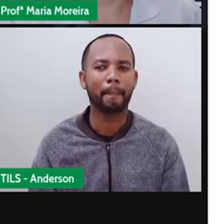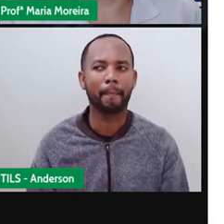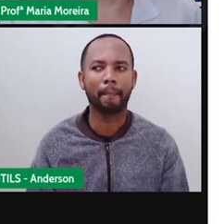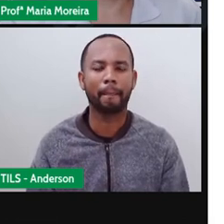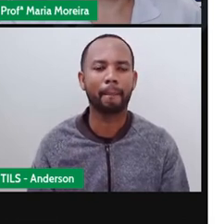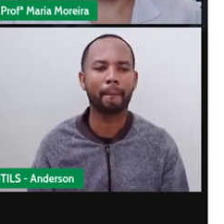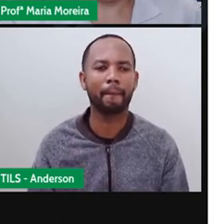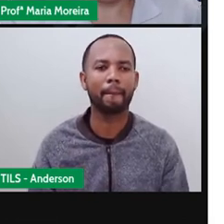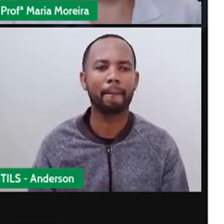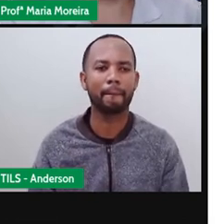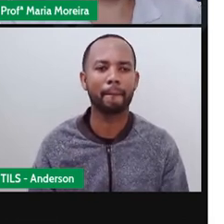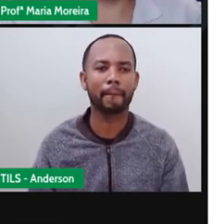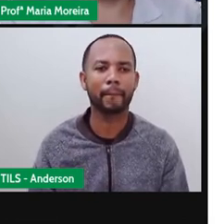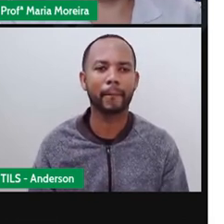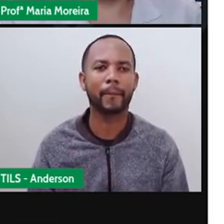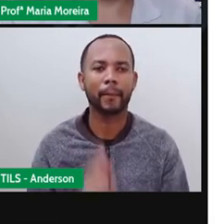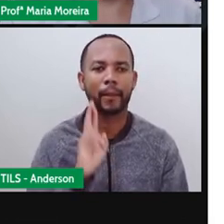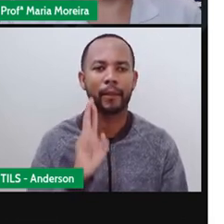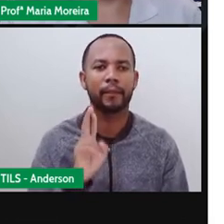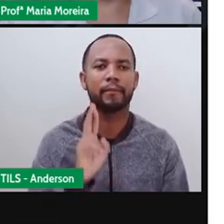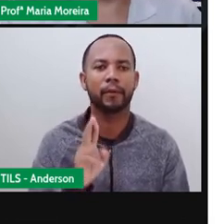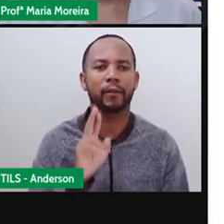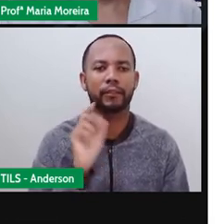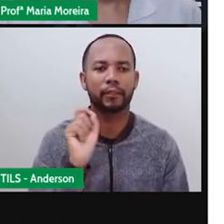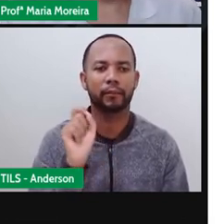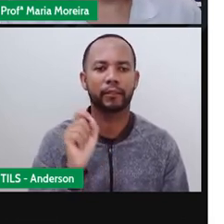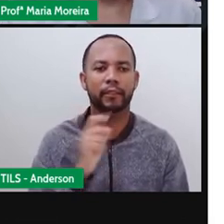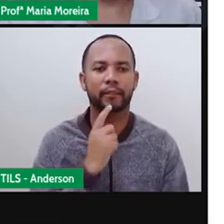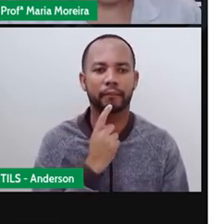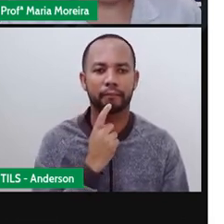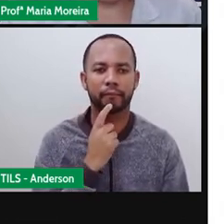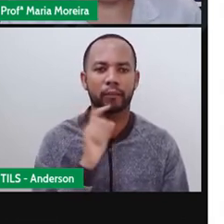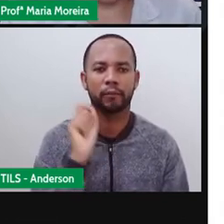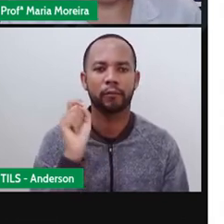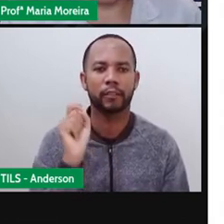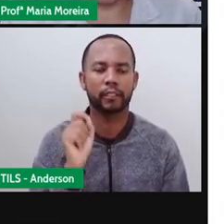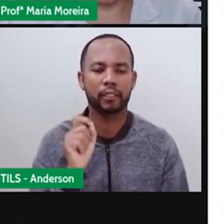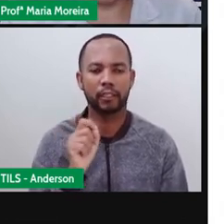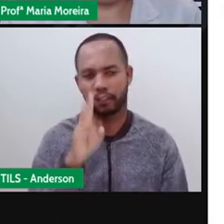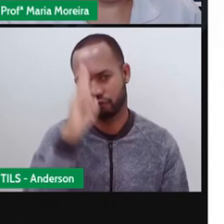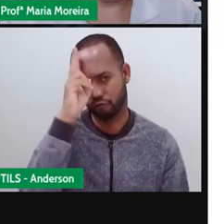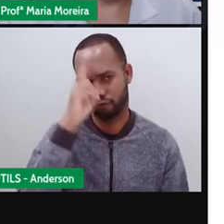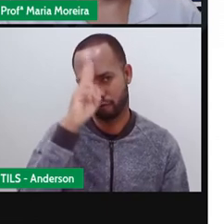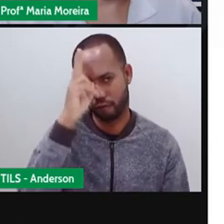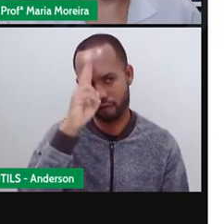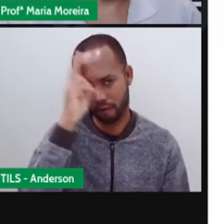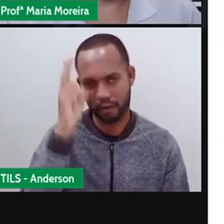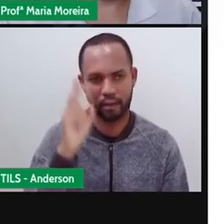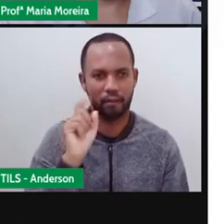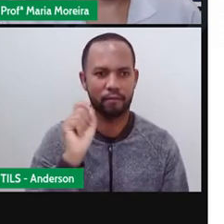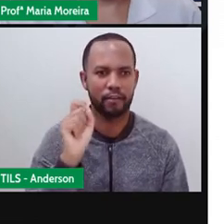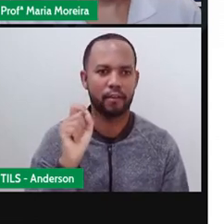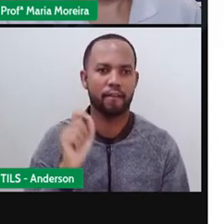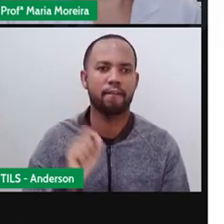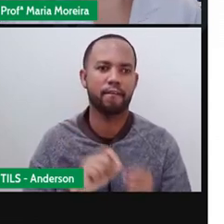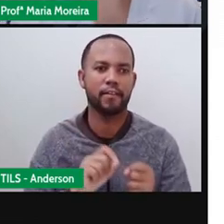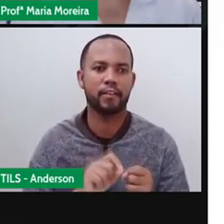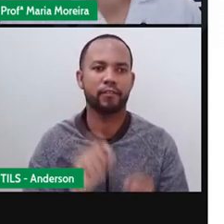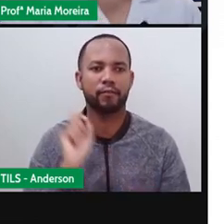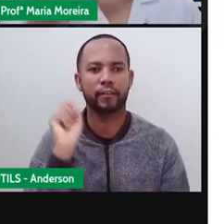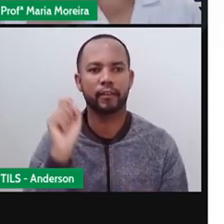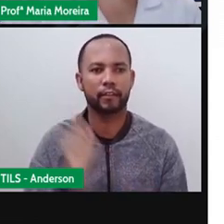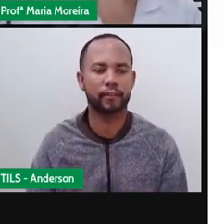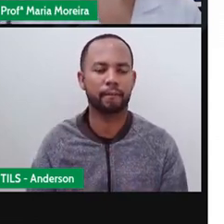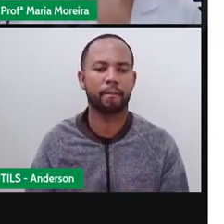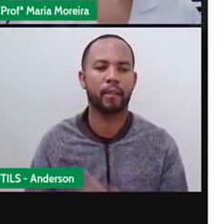Ah, eu estou vendo. Resposta, né? Vamos responder. O que fez a raposa na história? O que foi que a raposa fez? Ela